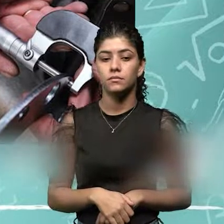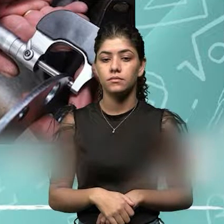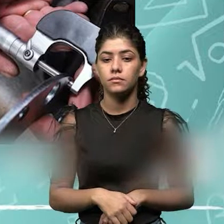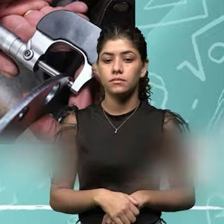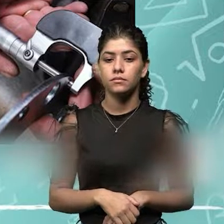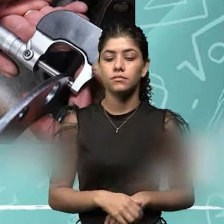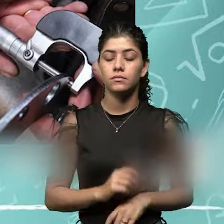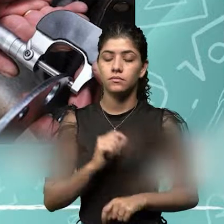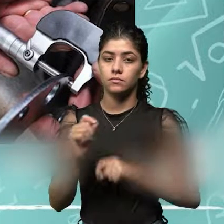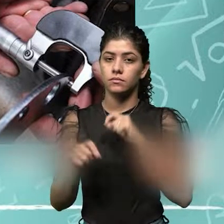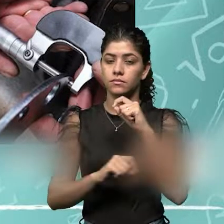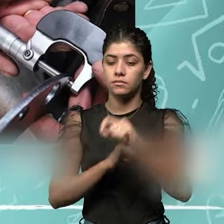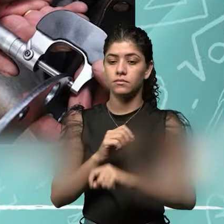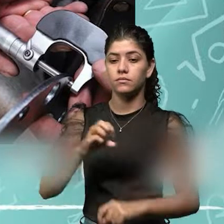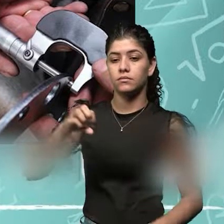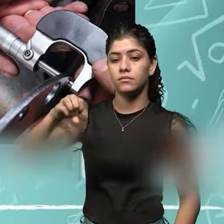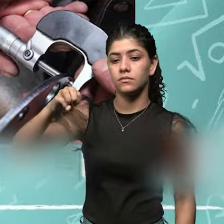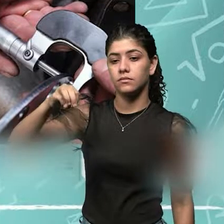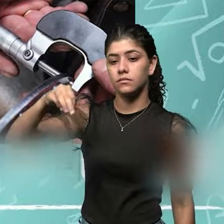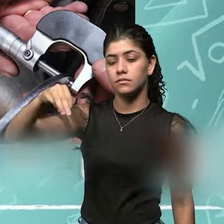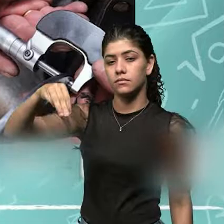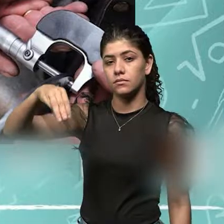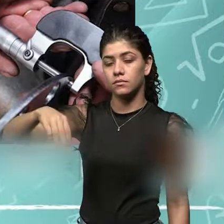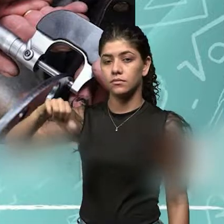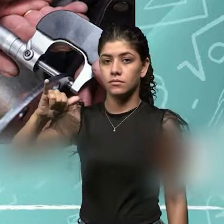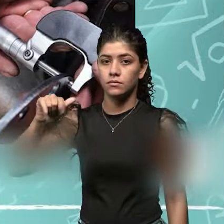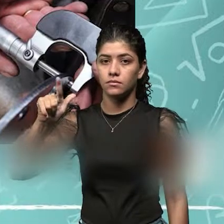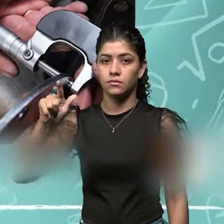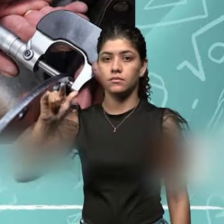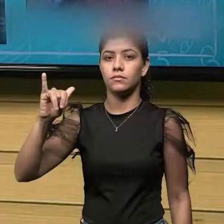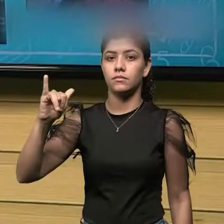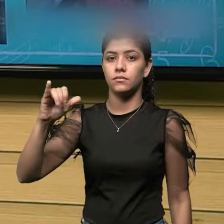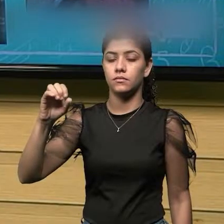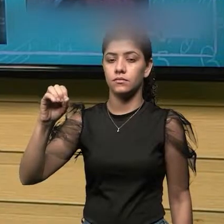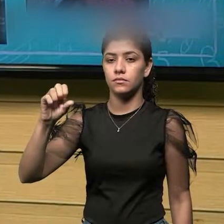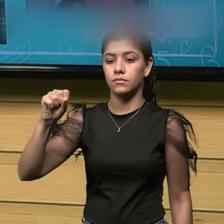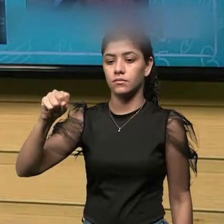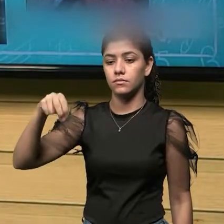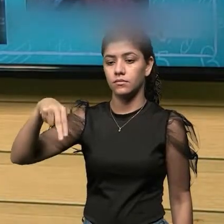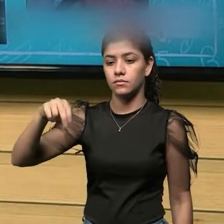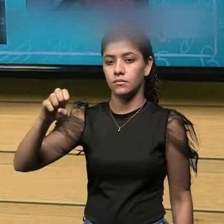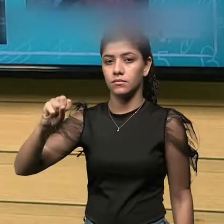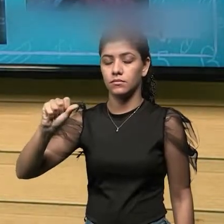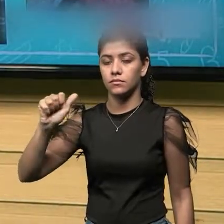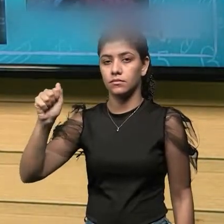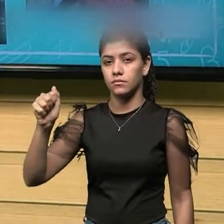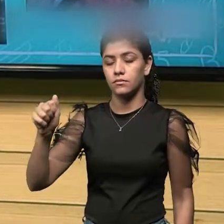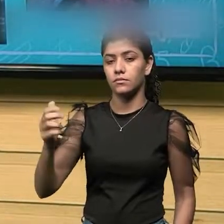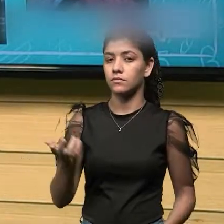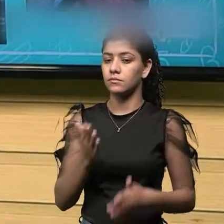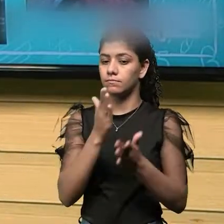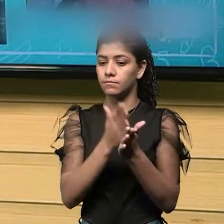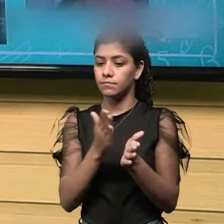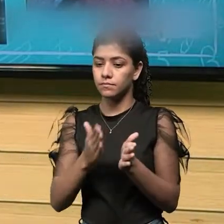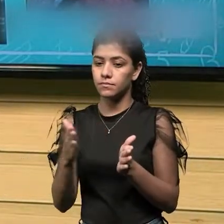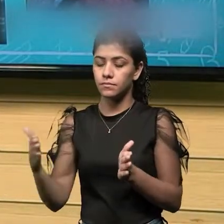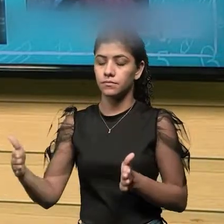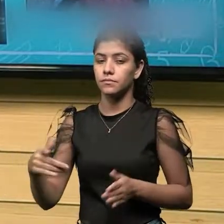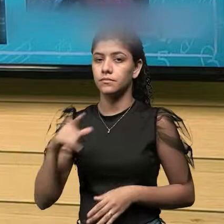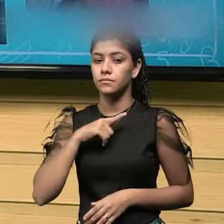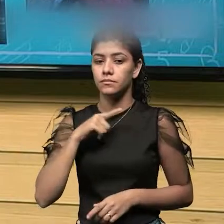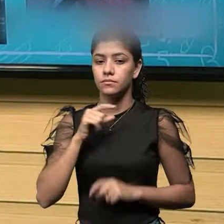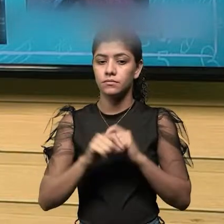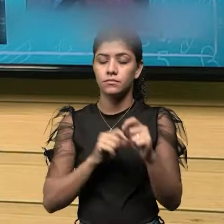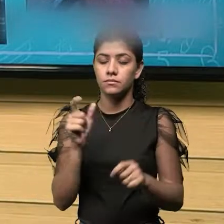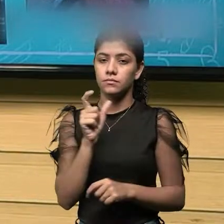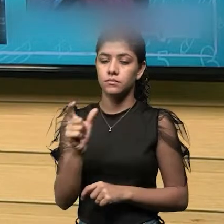ou seja, a milionésima parte de um metro. Então, o micrômetro ele recebe esse